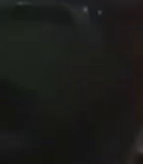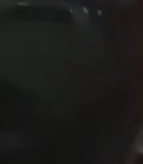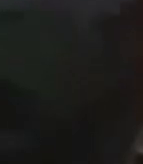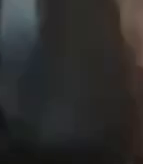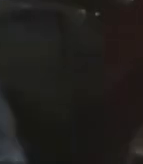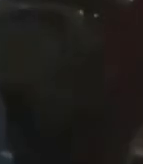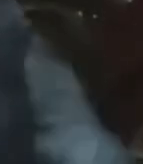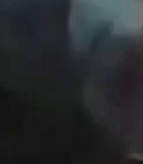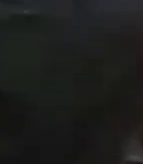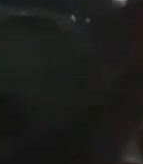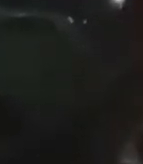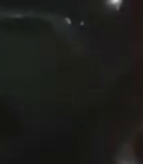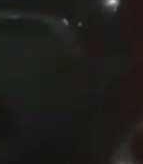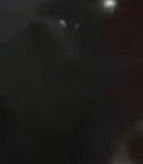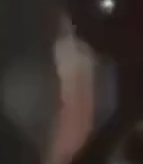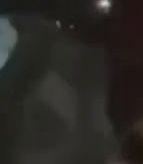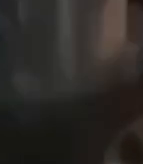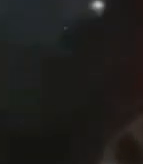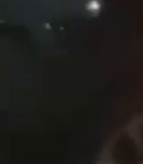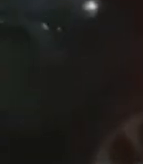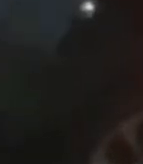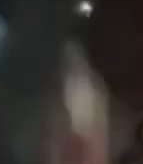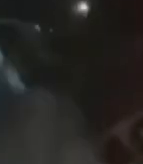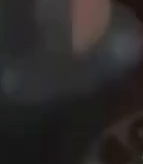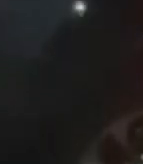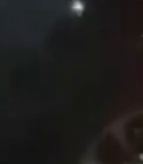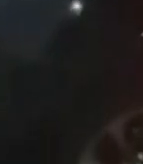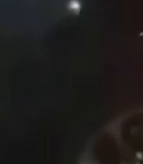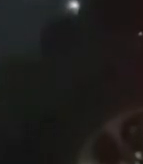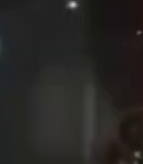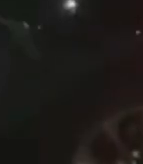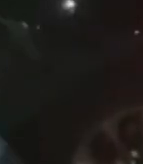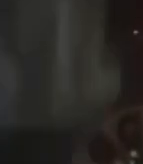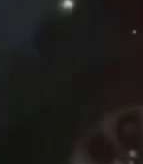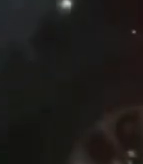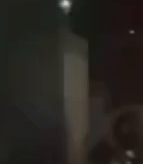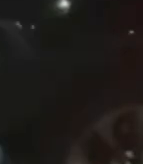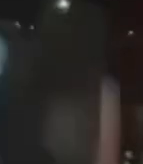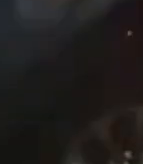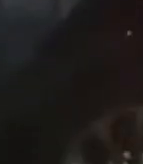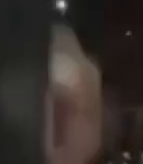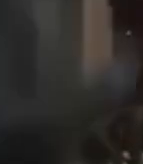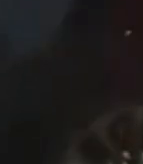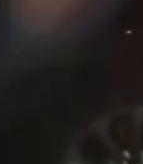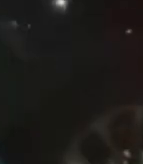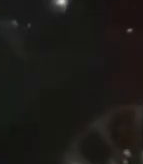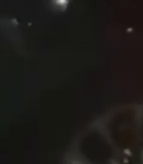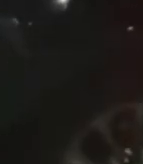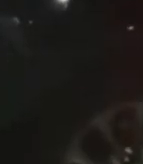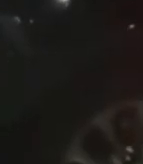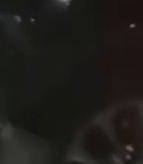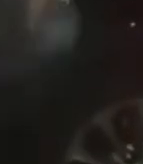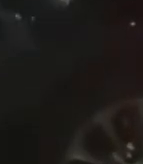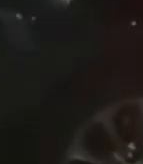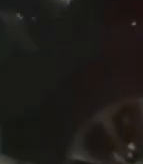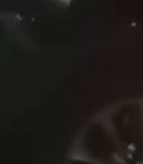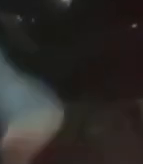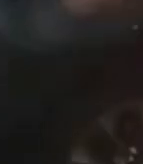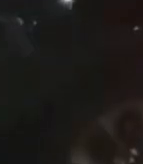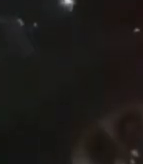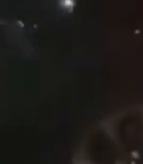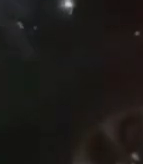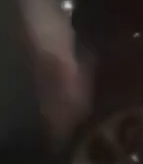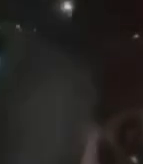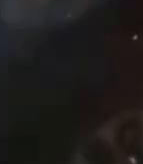deputados federais, para a equipe da Polícia Militar do Estado, para a equipe da Polícia Civil do Estado e também